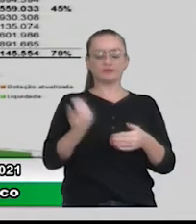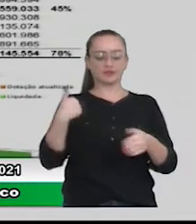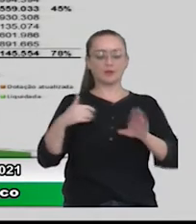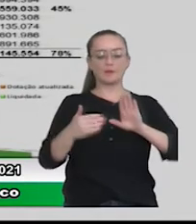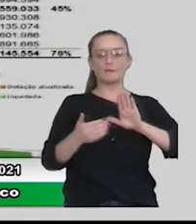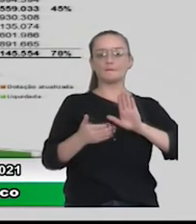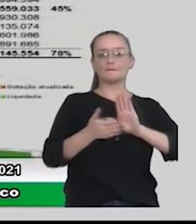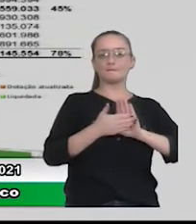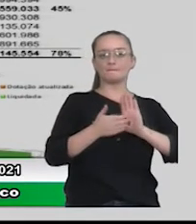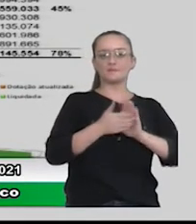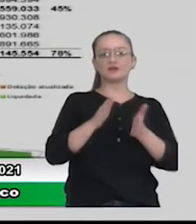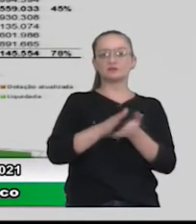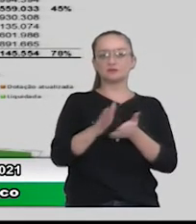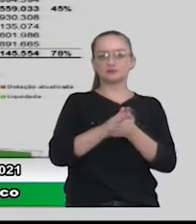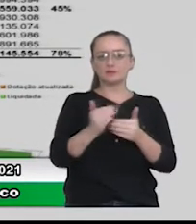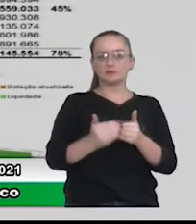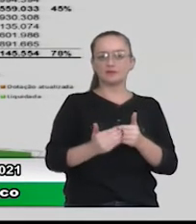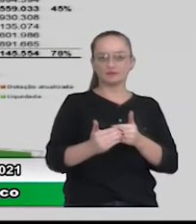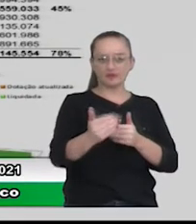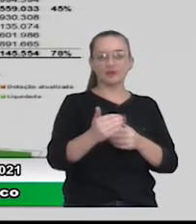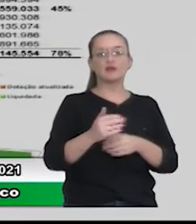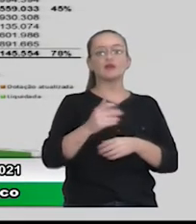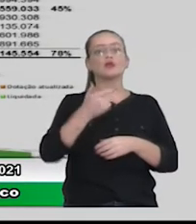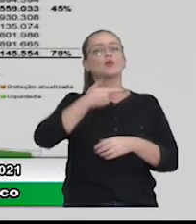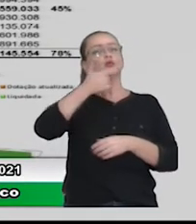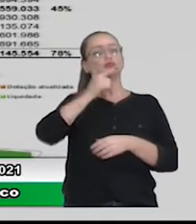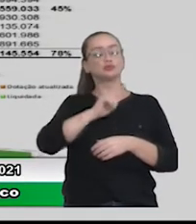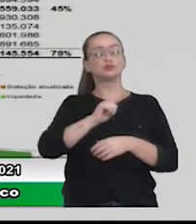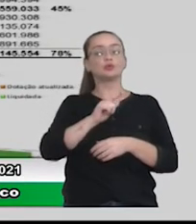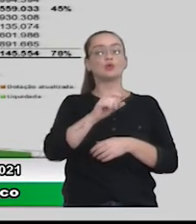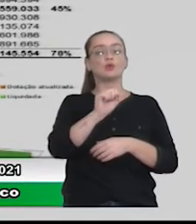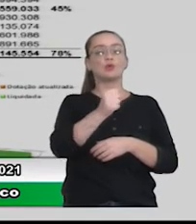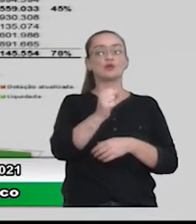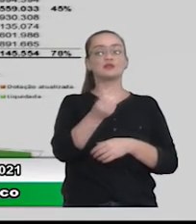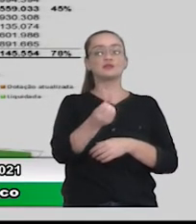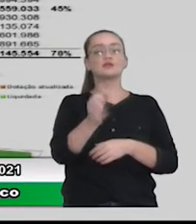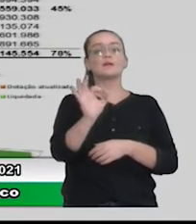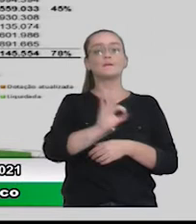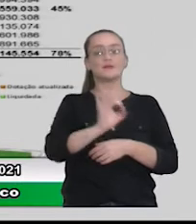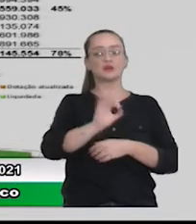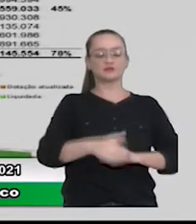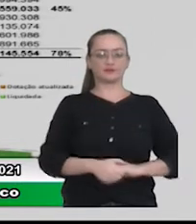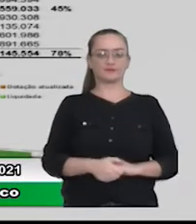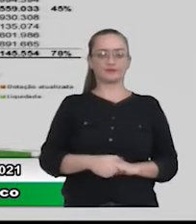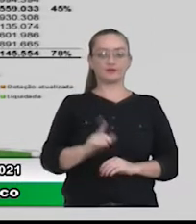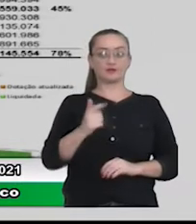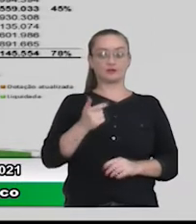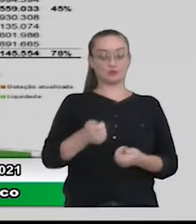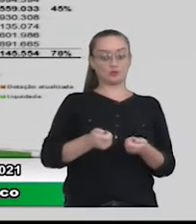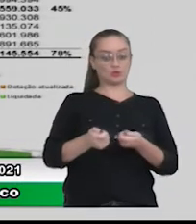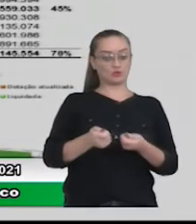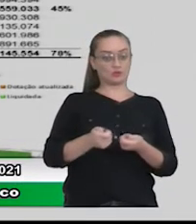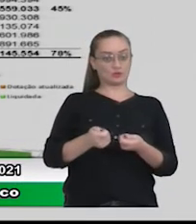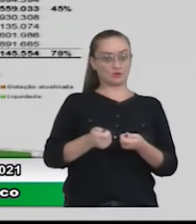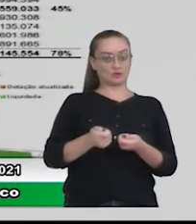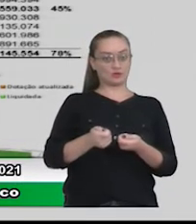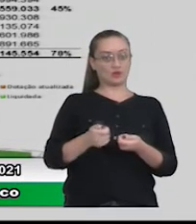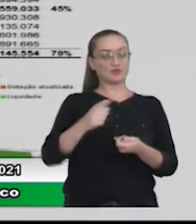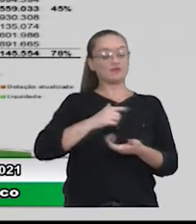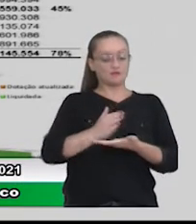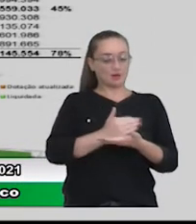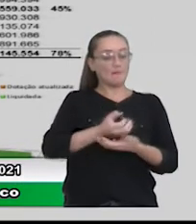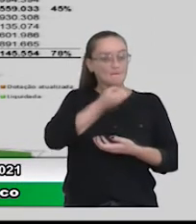despesa corrente, a gente liquidou 86%, porque, você viu, se a gente controlou a receita, teve uma boa